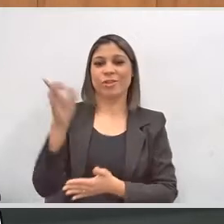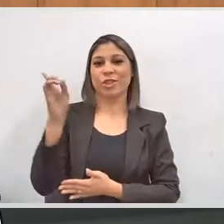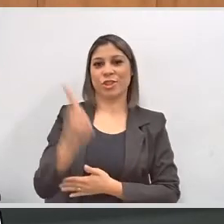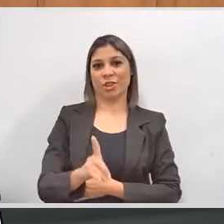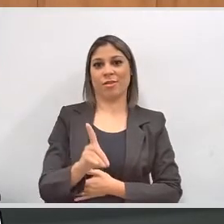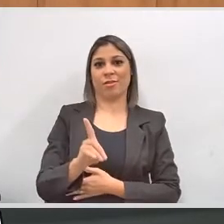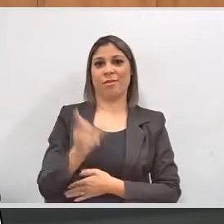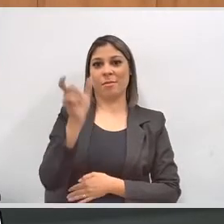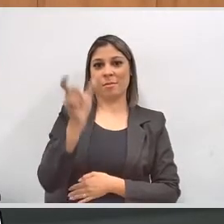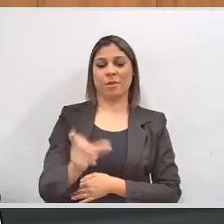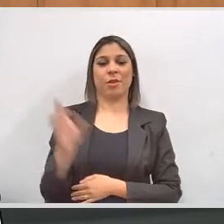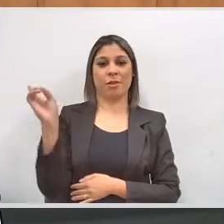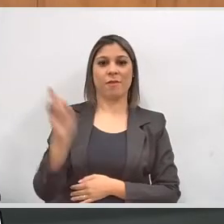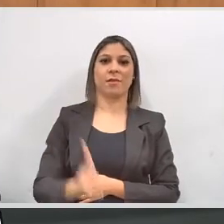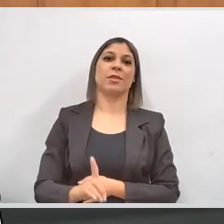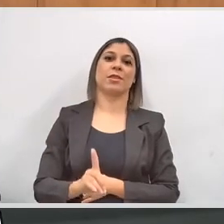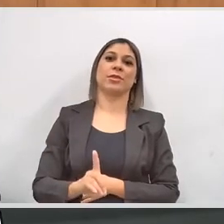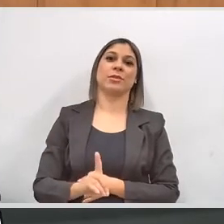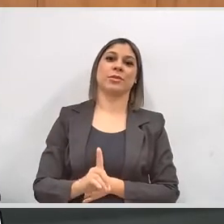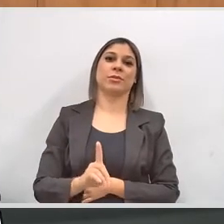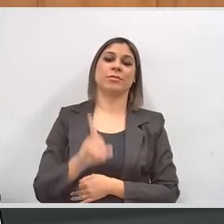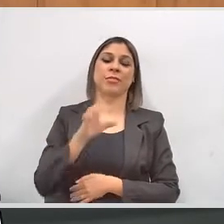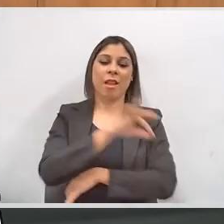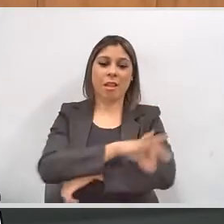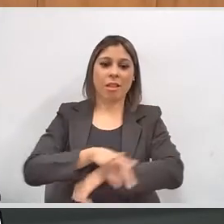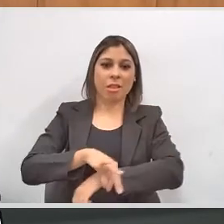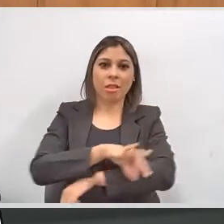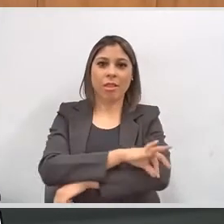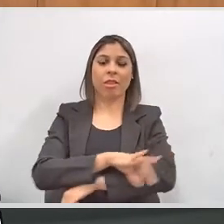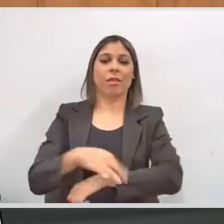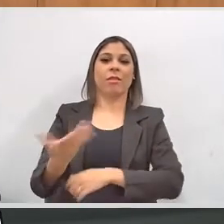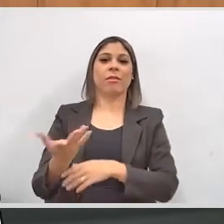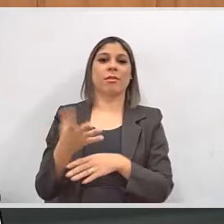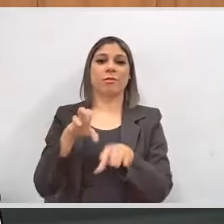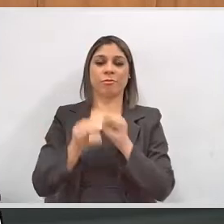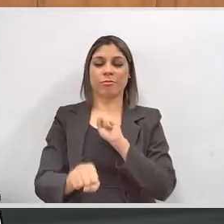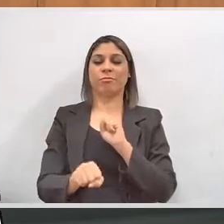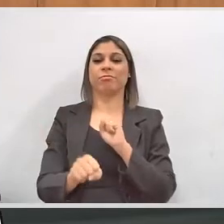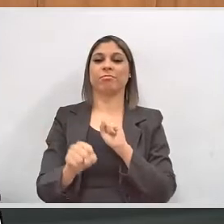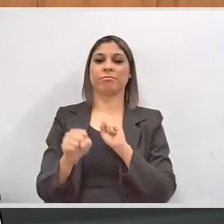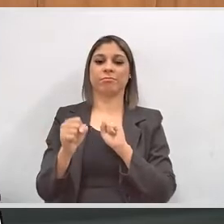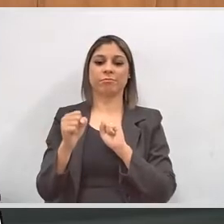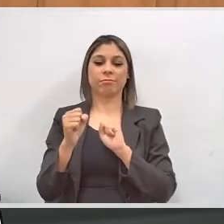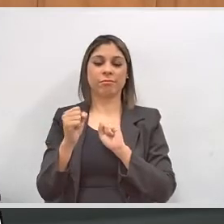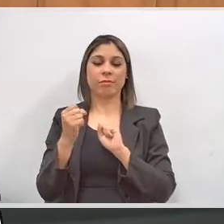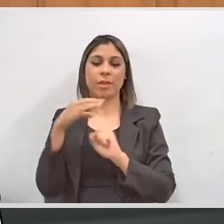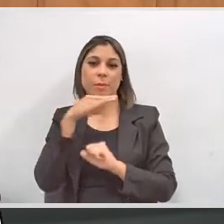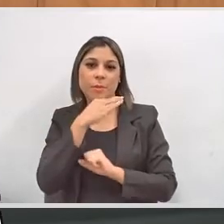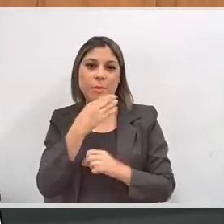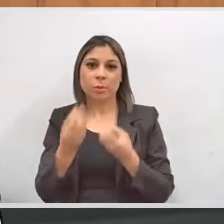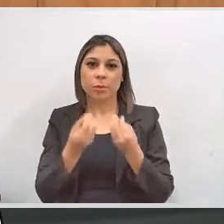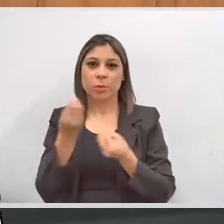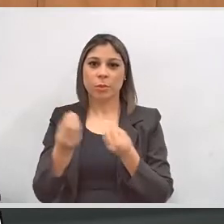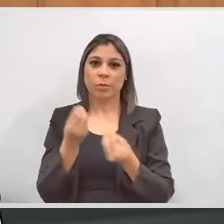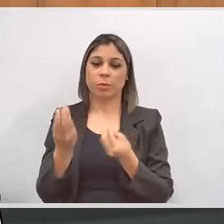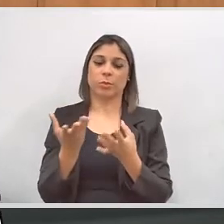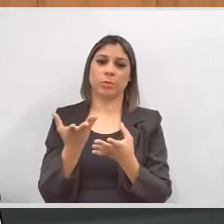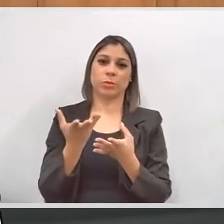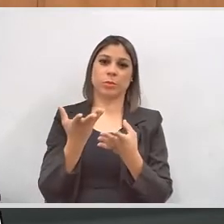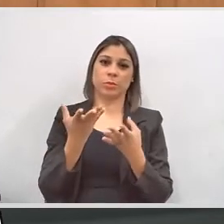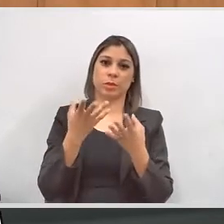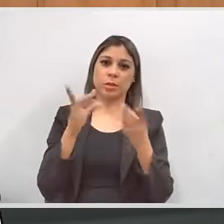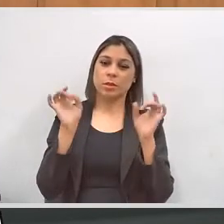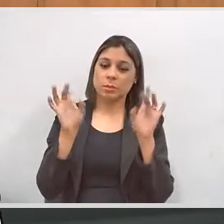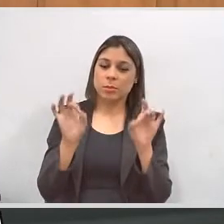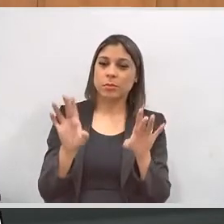pelos direitos das pessoas com deficiência, como arquiteta que é, com a visão sensível que tem, não apenas para o